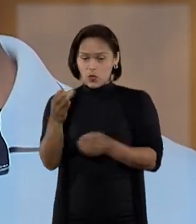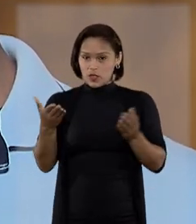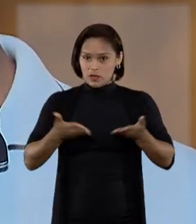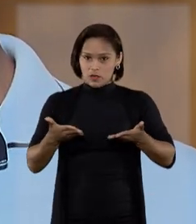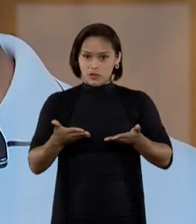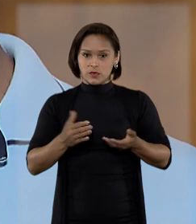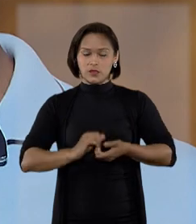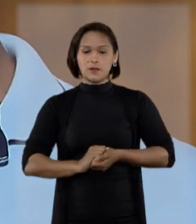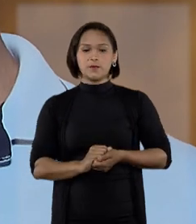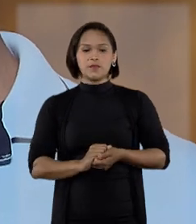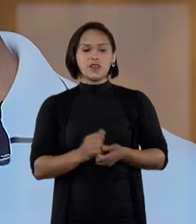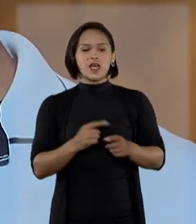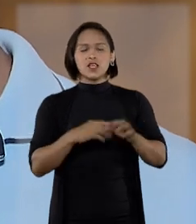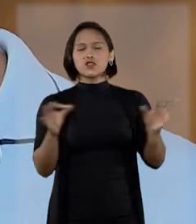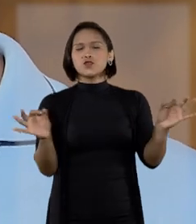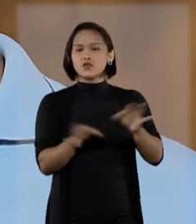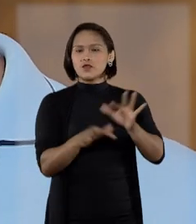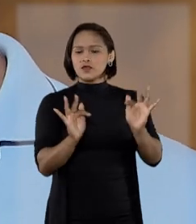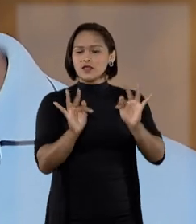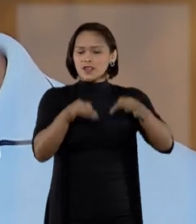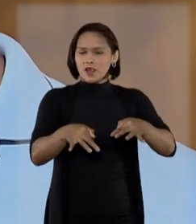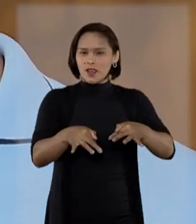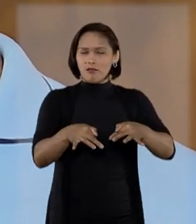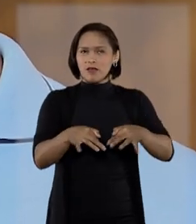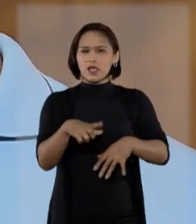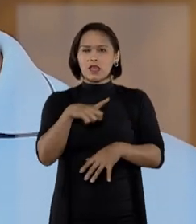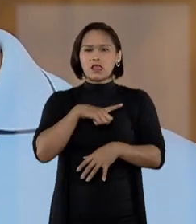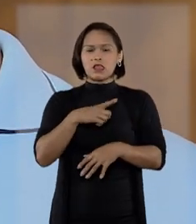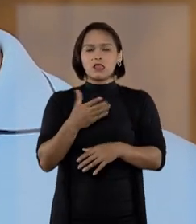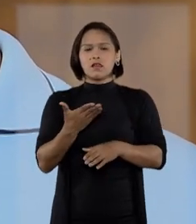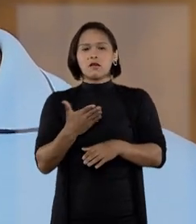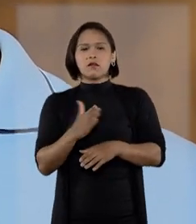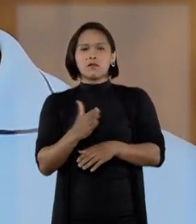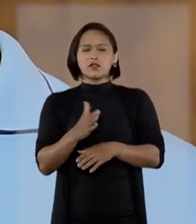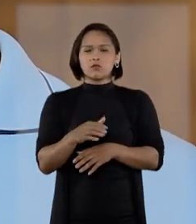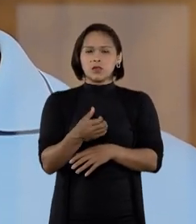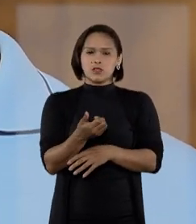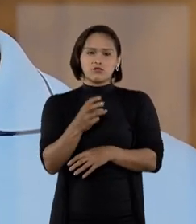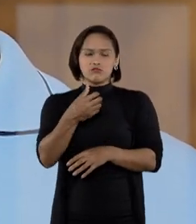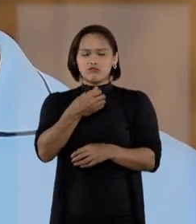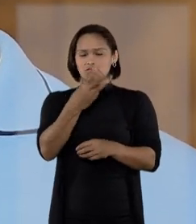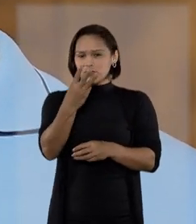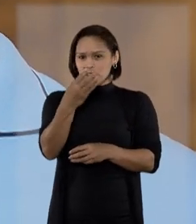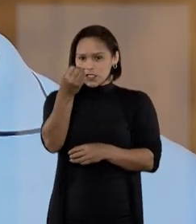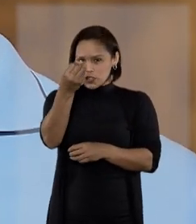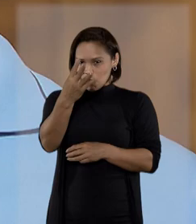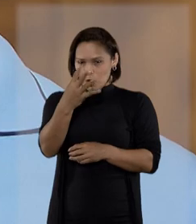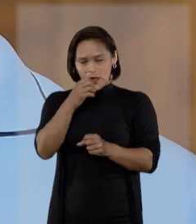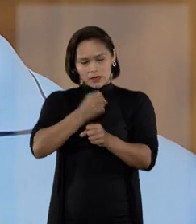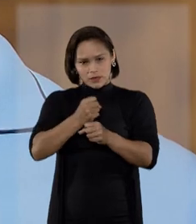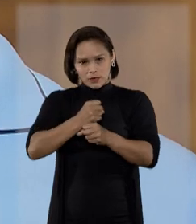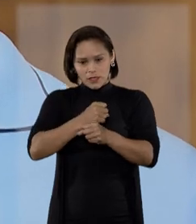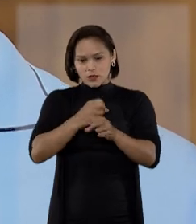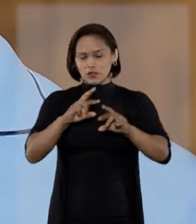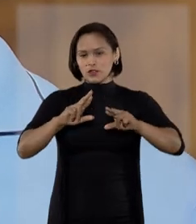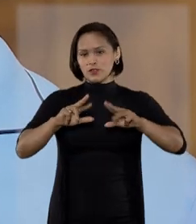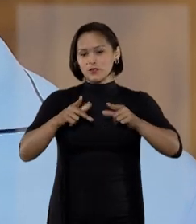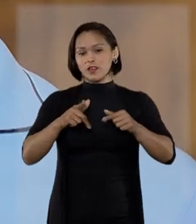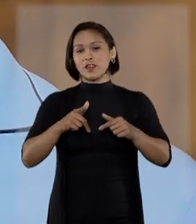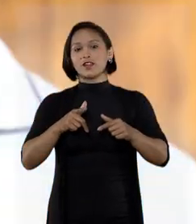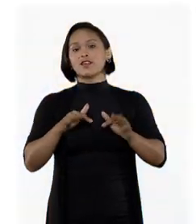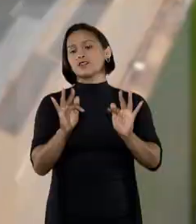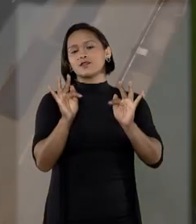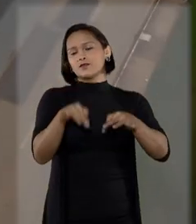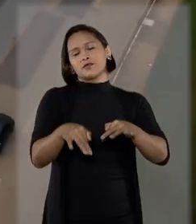pagando. Isso na amortização final seria, vamos botar mais ou menos uns 3, 4 anos de diferença no meu saldo